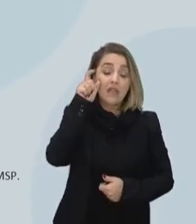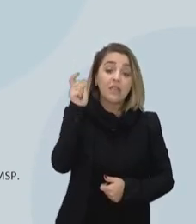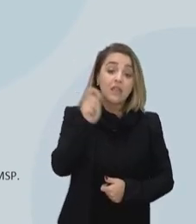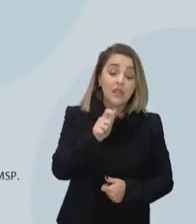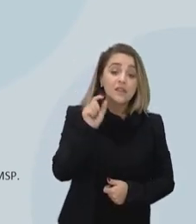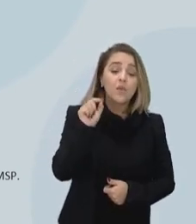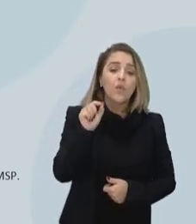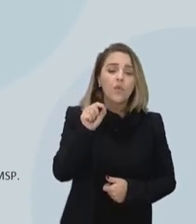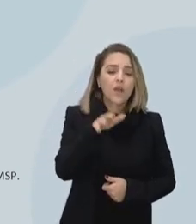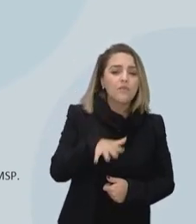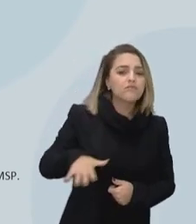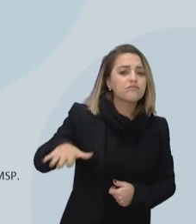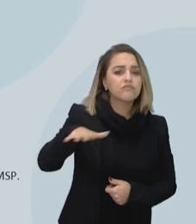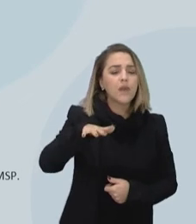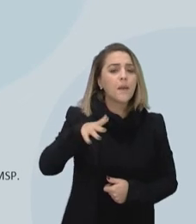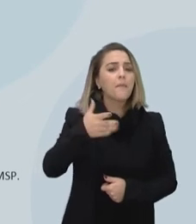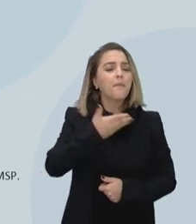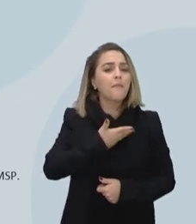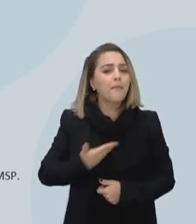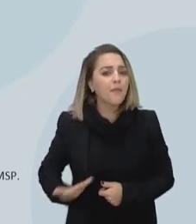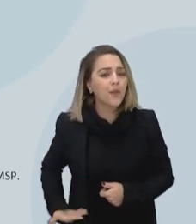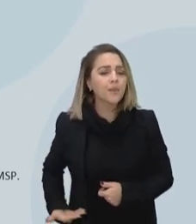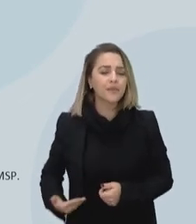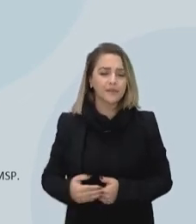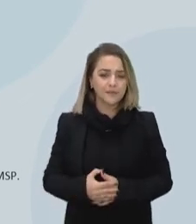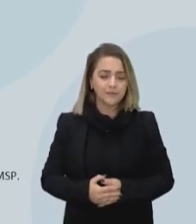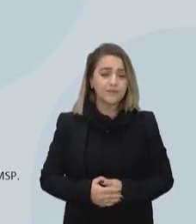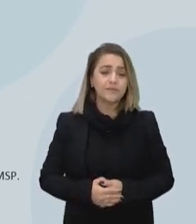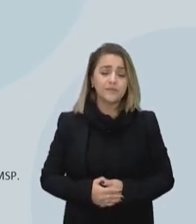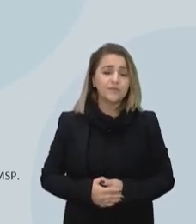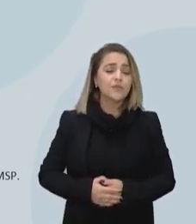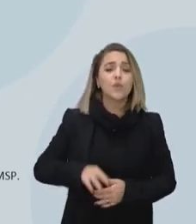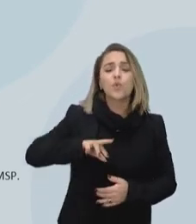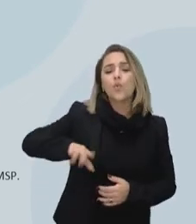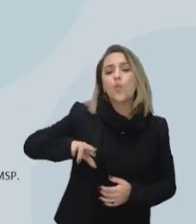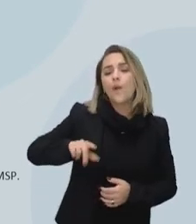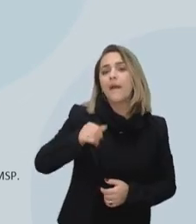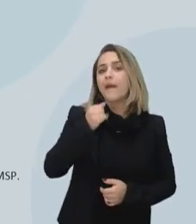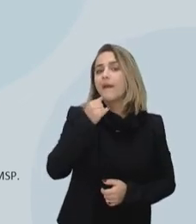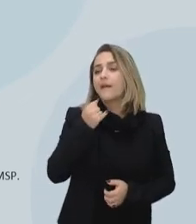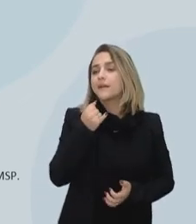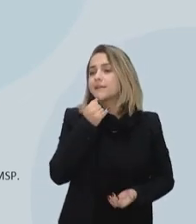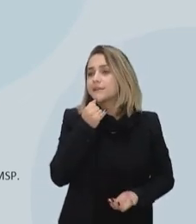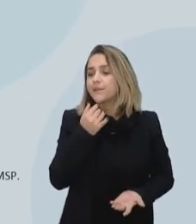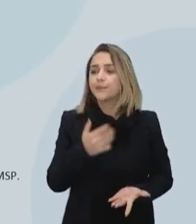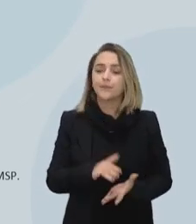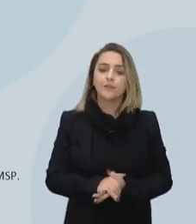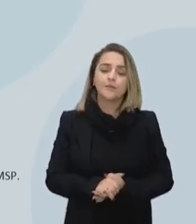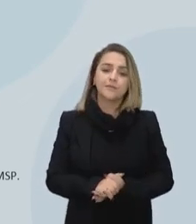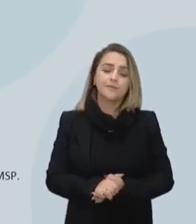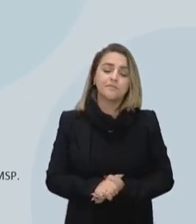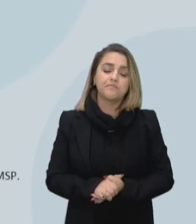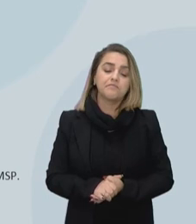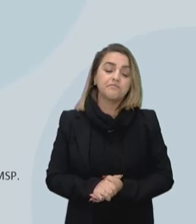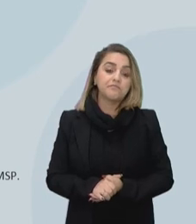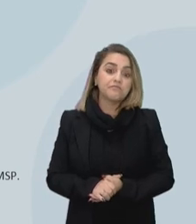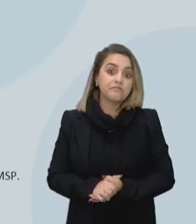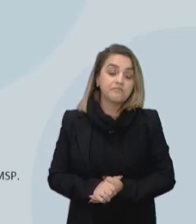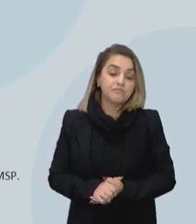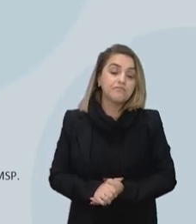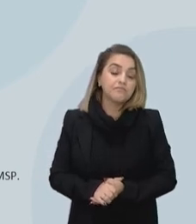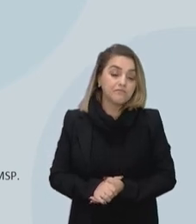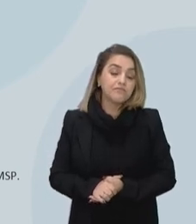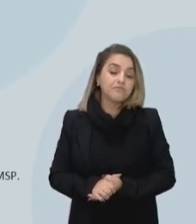Rede pública. Rede pública, ela não significa, né? Que é necessariamente que ela